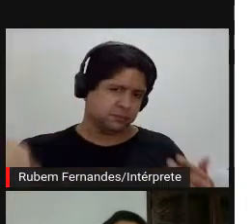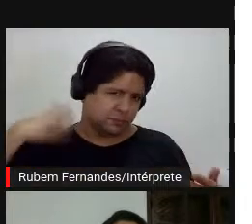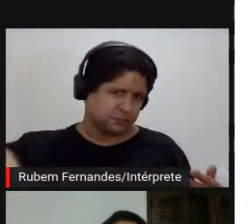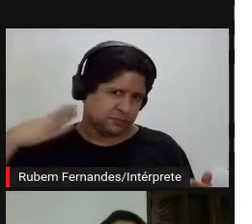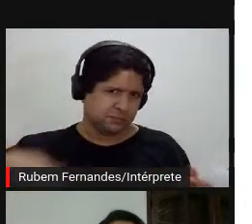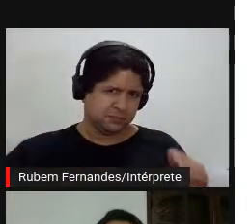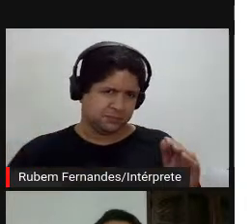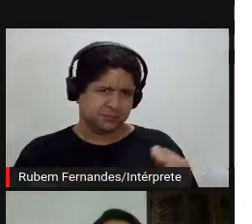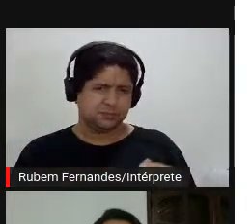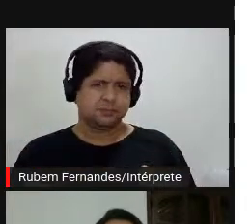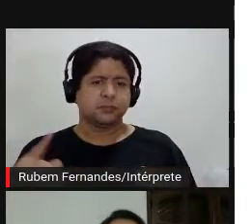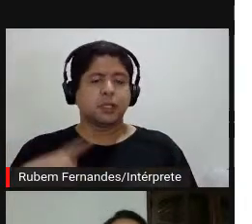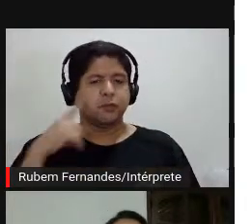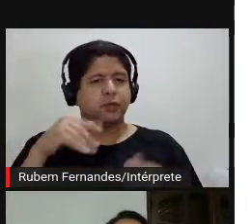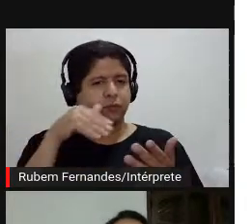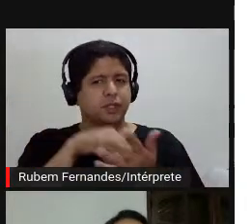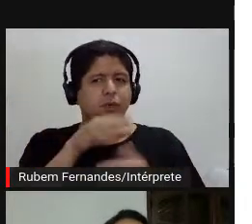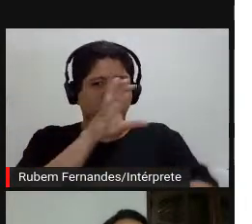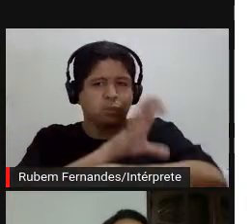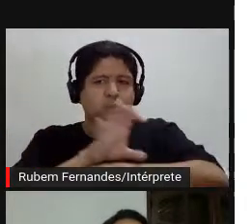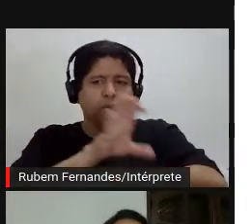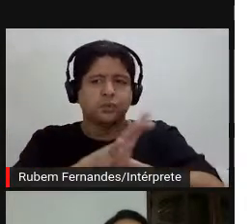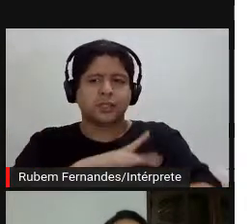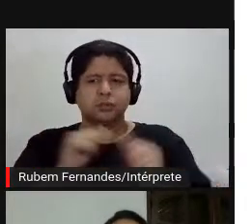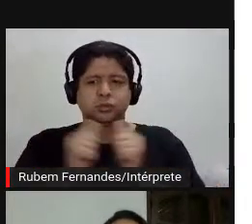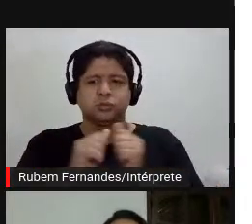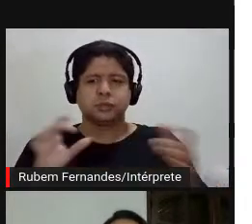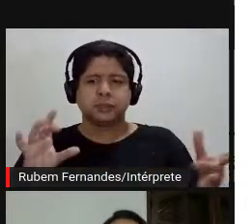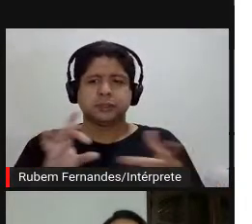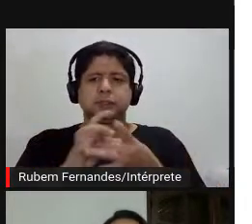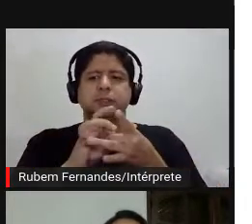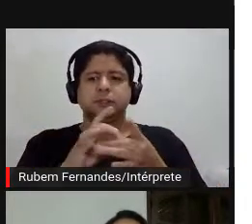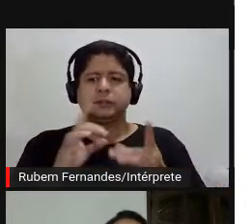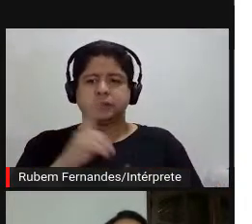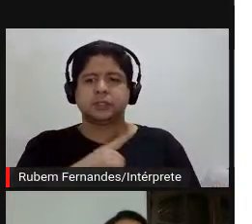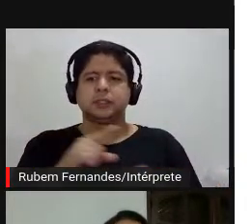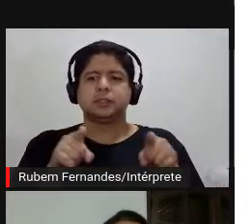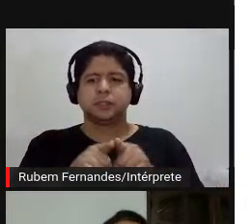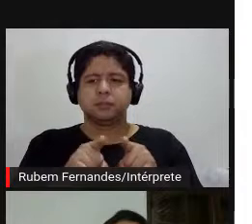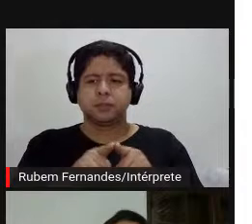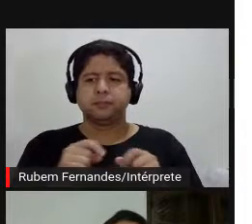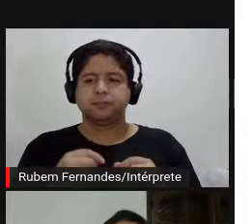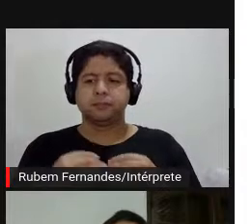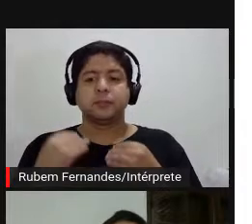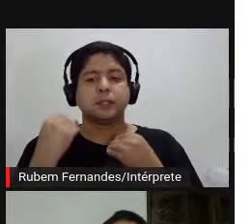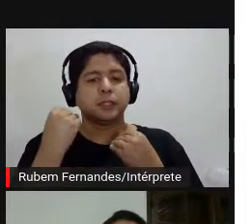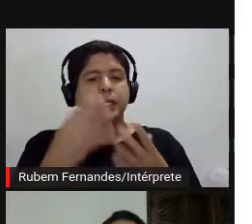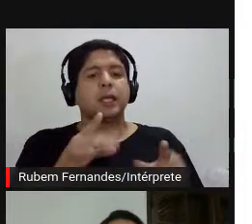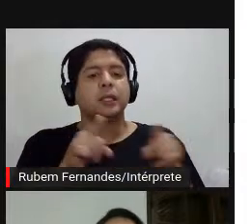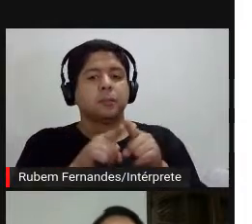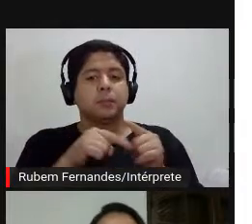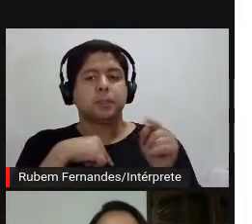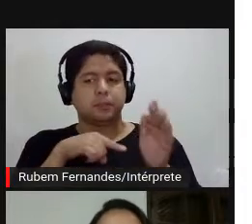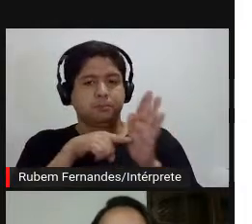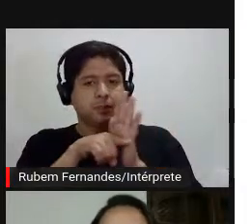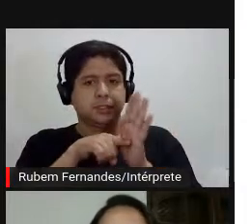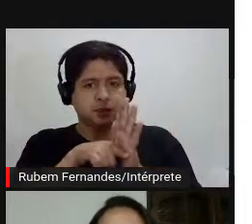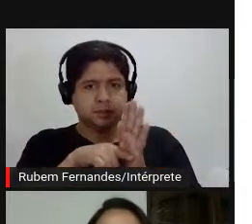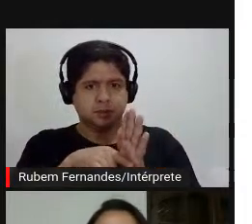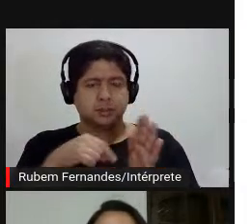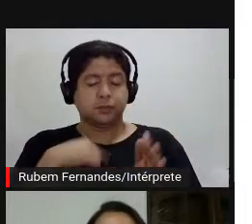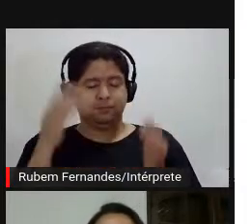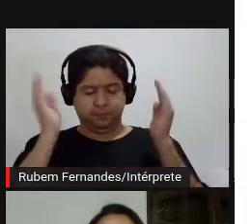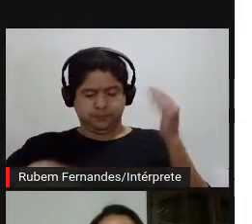do trabalho final do curso, tem uma parceria com o espaço também, então eu trouxe um pouco dessa minha pesquisa, né, quando eu fui falar de experiência,